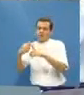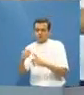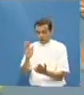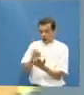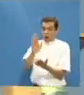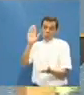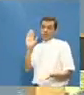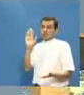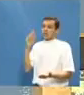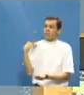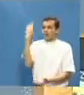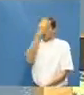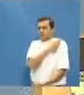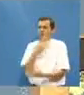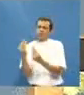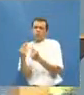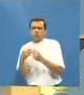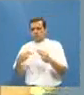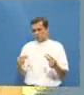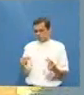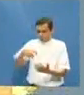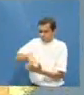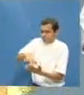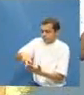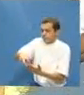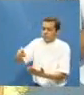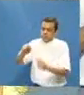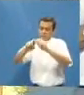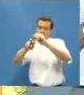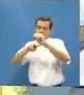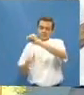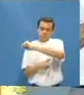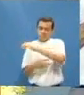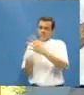Senhora e Deus eu tinha um problema sério